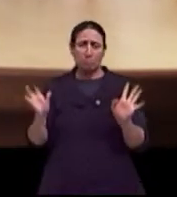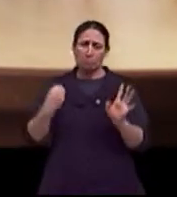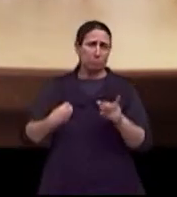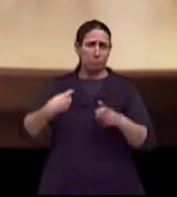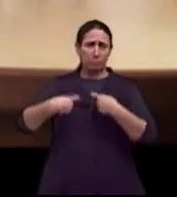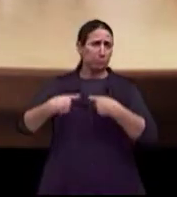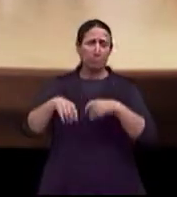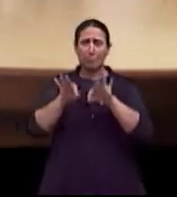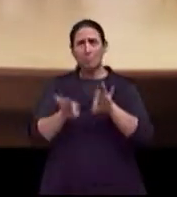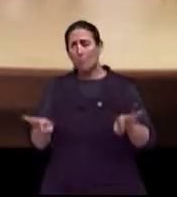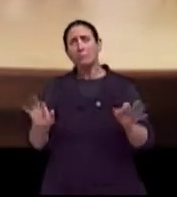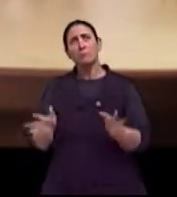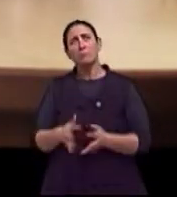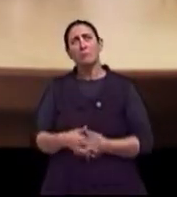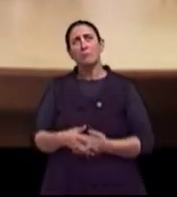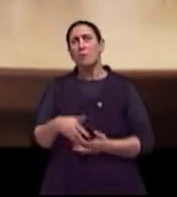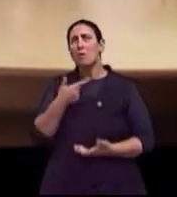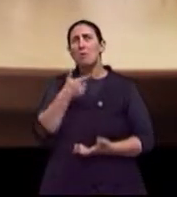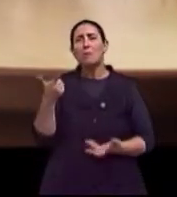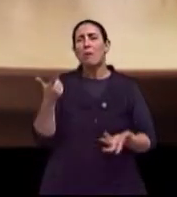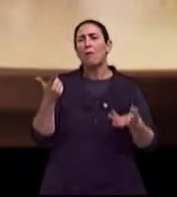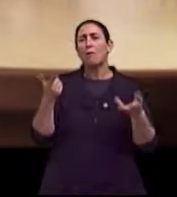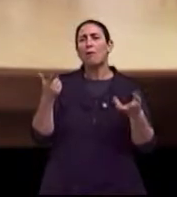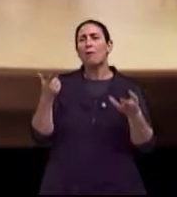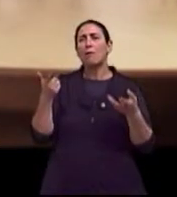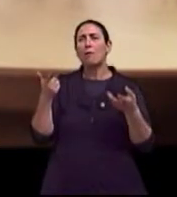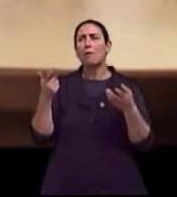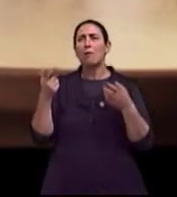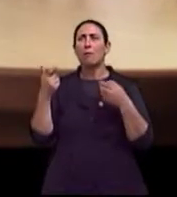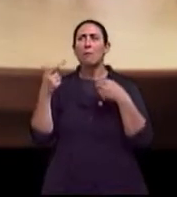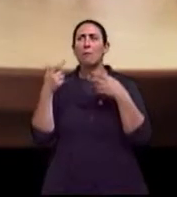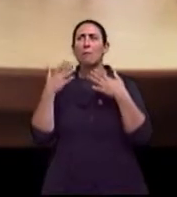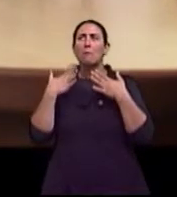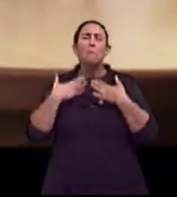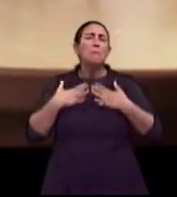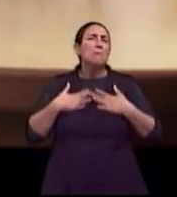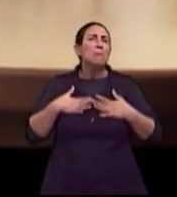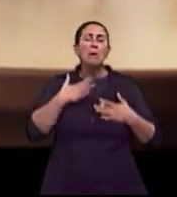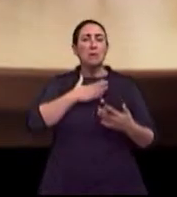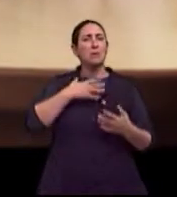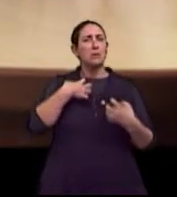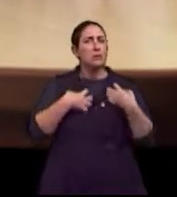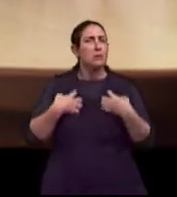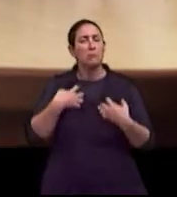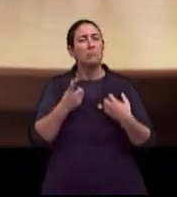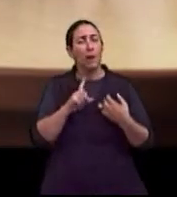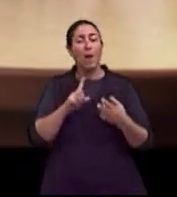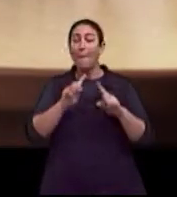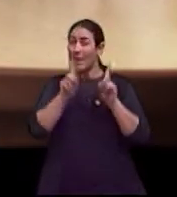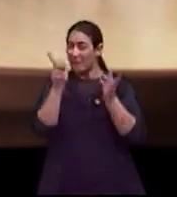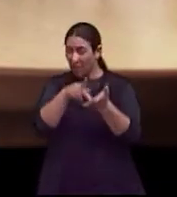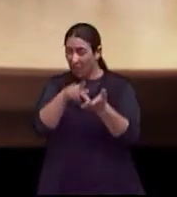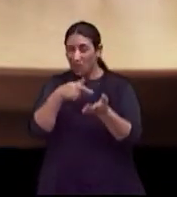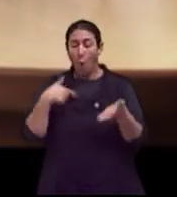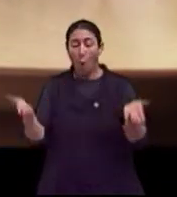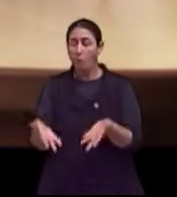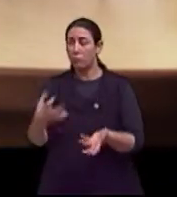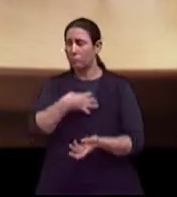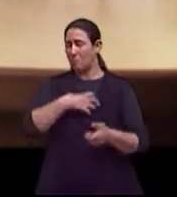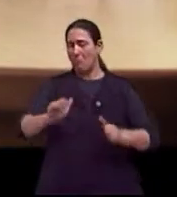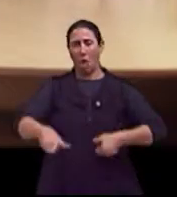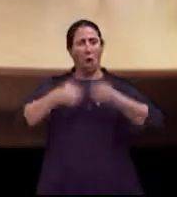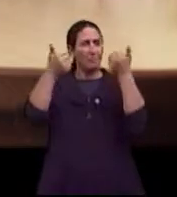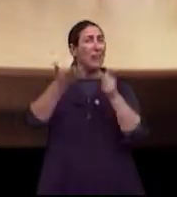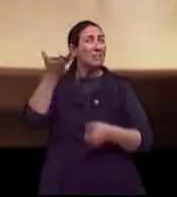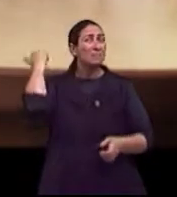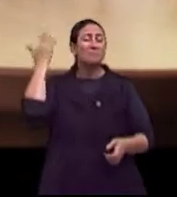né? É, sem ansiedade, sem nada. Tranquilo. Acho muito melhor agora do que a danos atrás. Sem aqueles